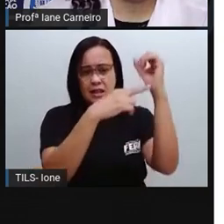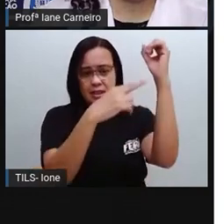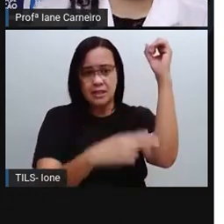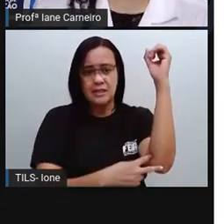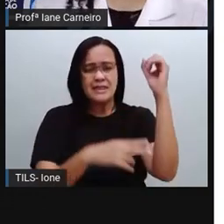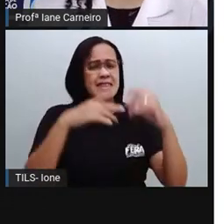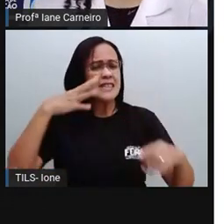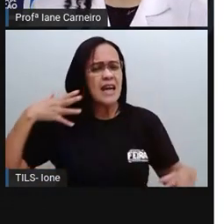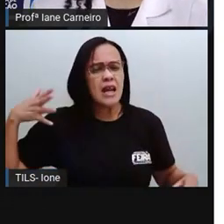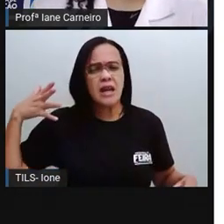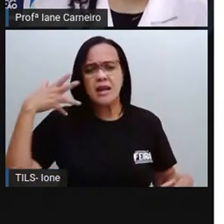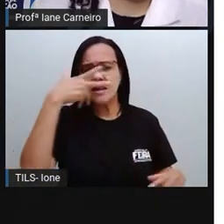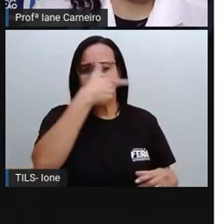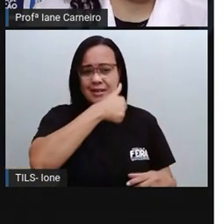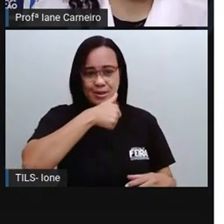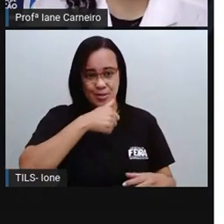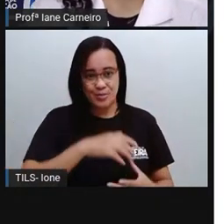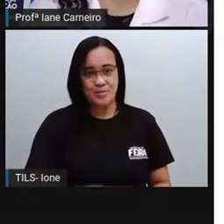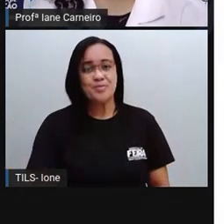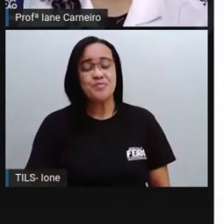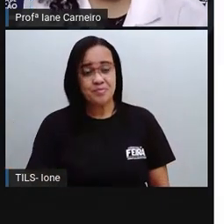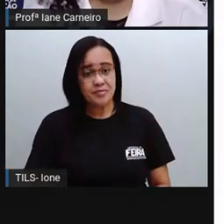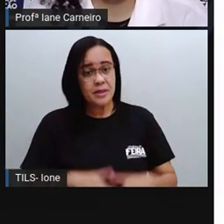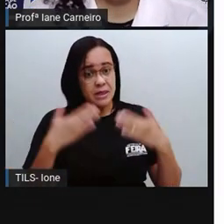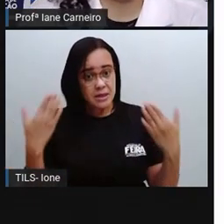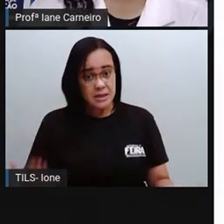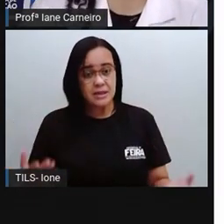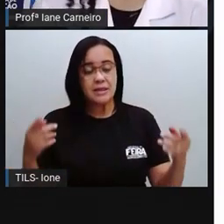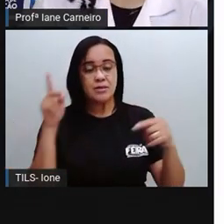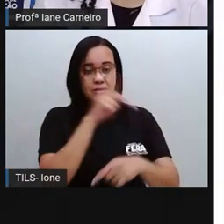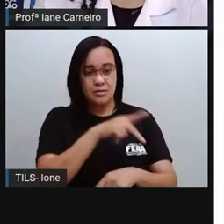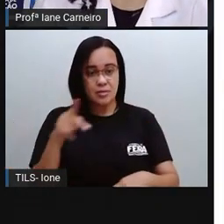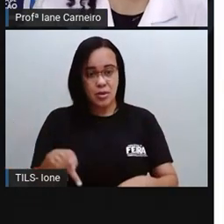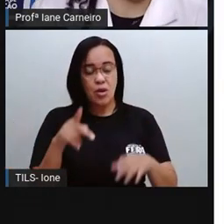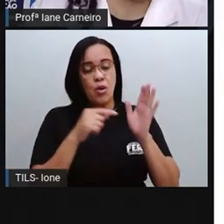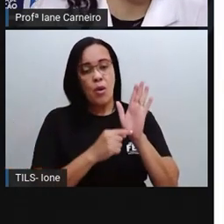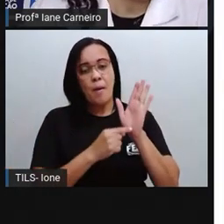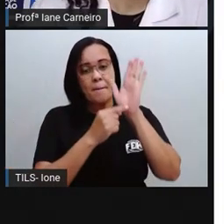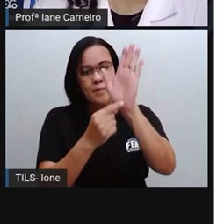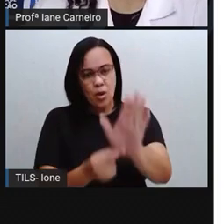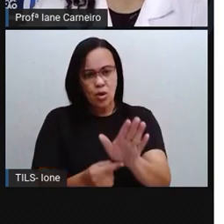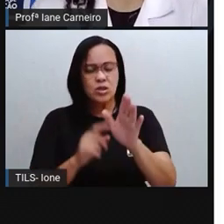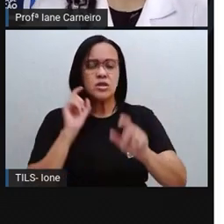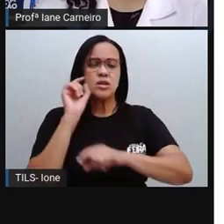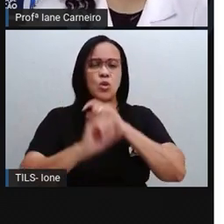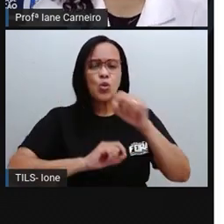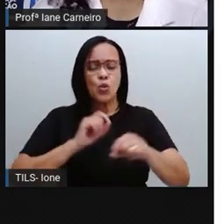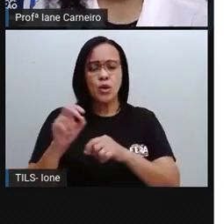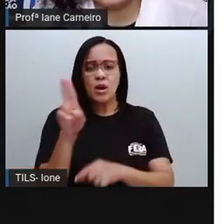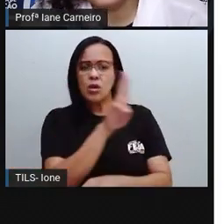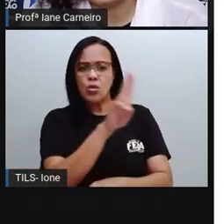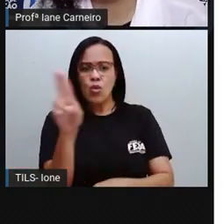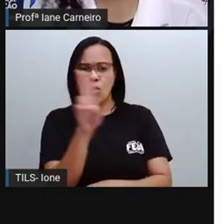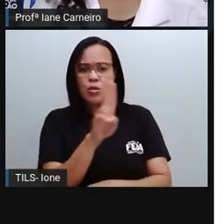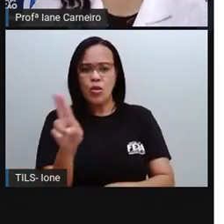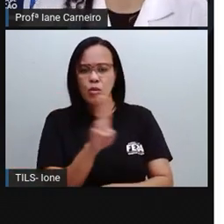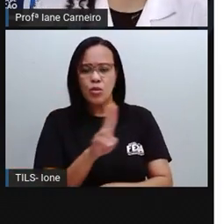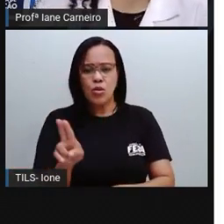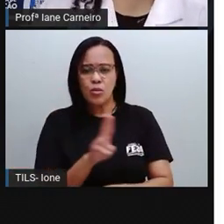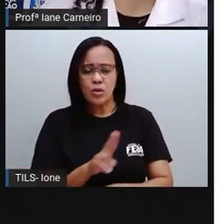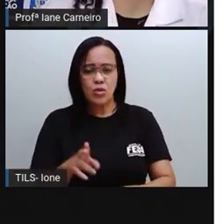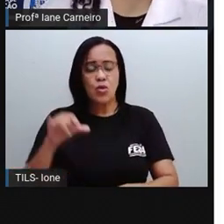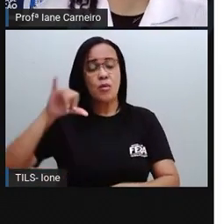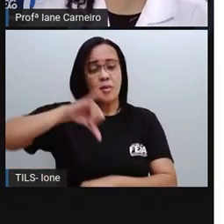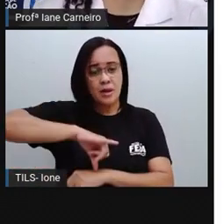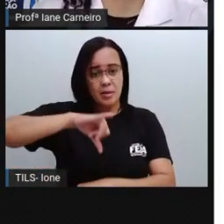E a PRO trouxe aqui a relação dos estados, né? O nome das capitais e também como é chamado as pessoas que